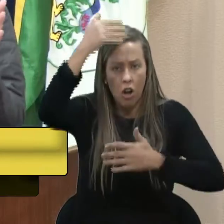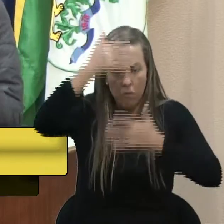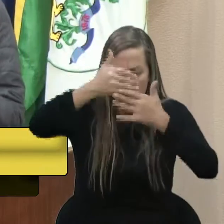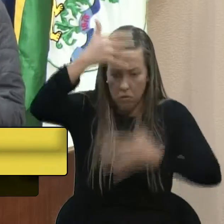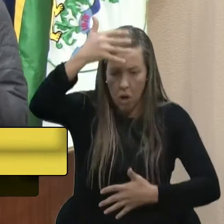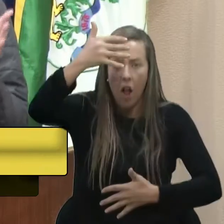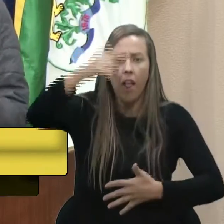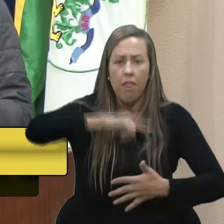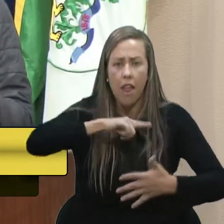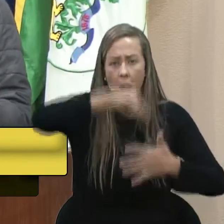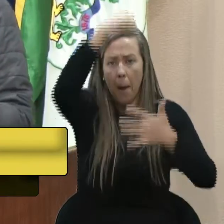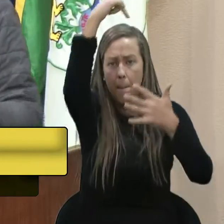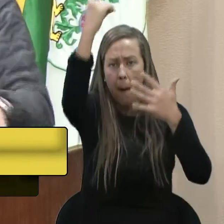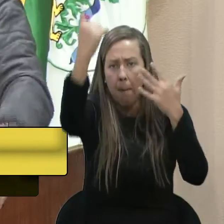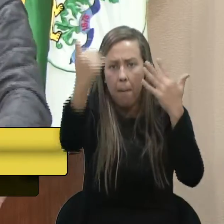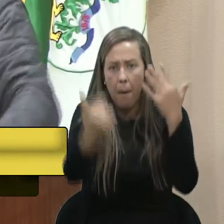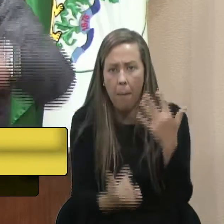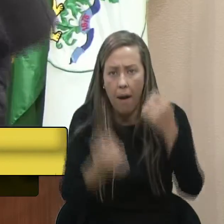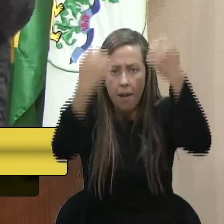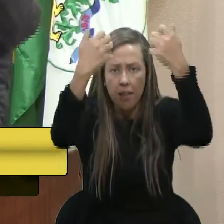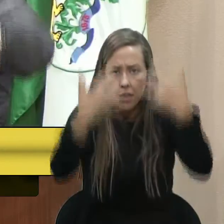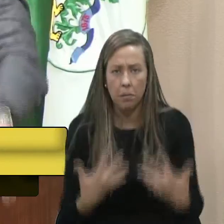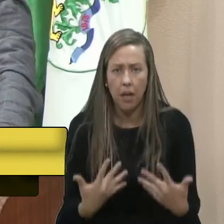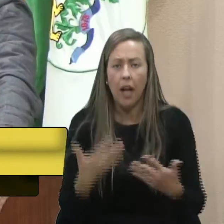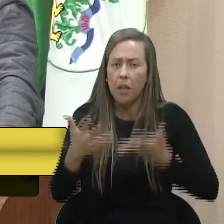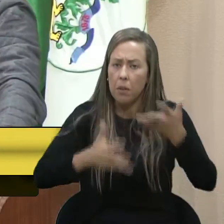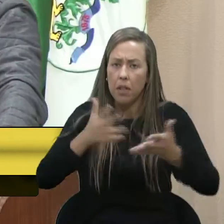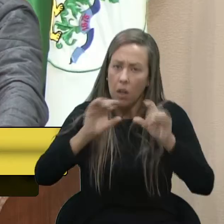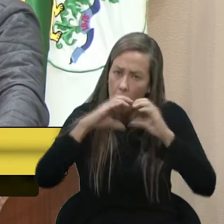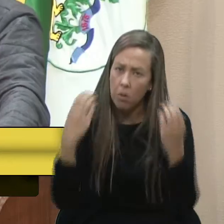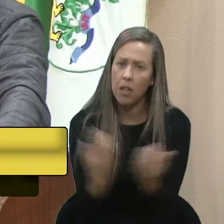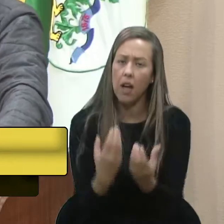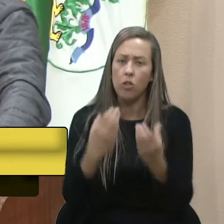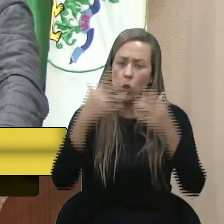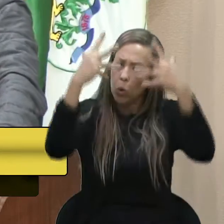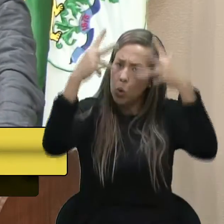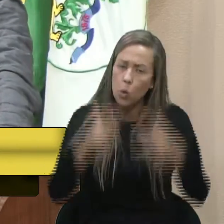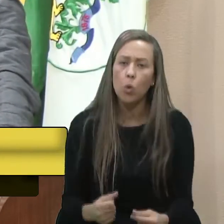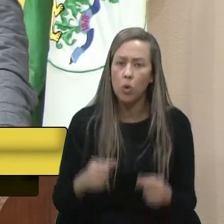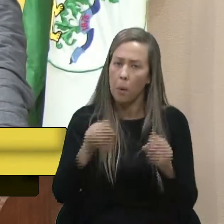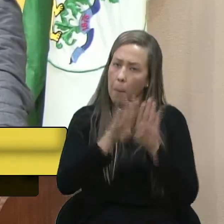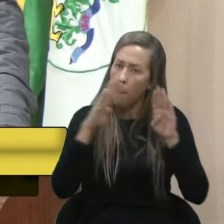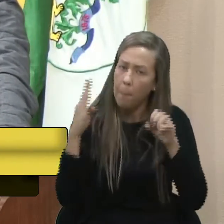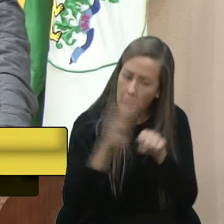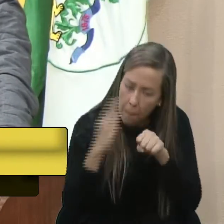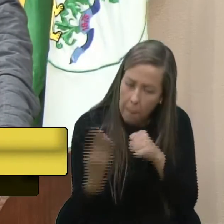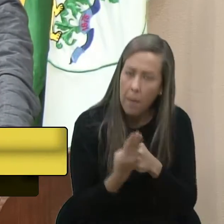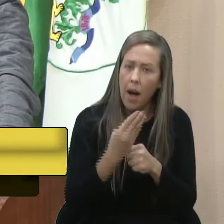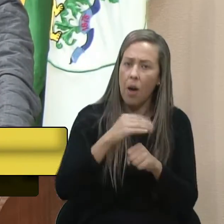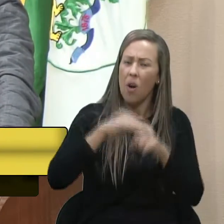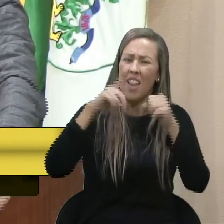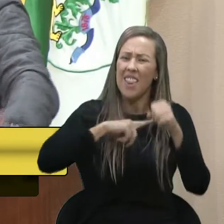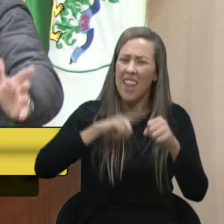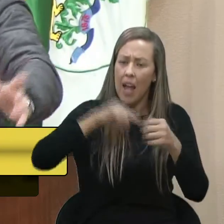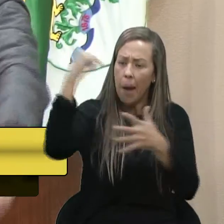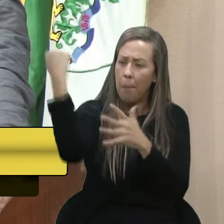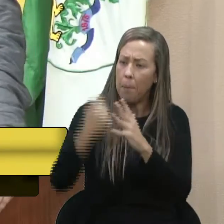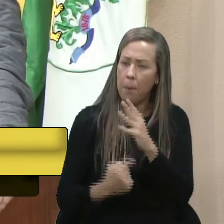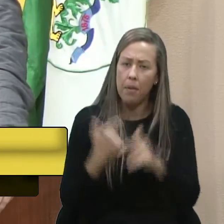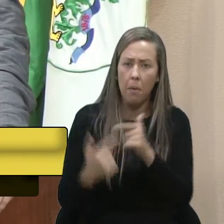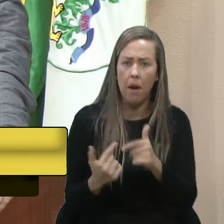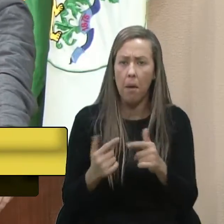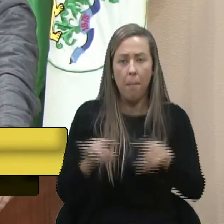ó, tem isso, tem isso, tem isso. Nós estamos atendendo a comunidade tal, nós estamos atendendo o bairro tal. Mas não,